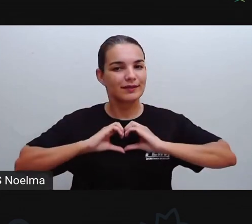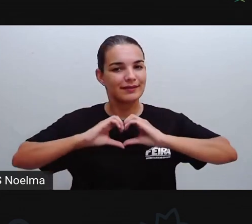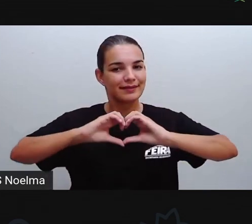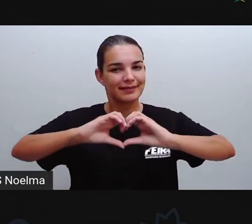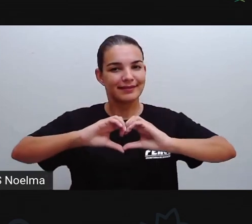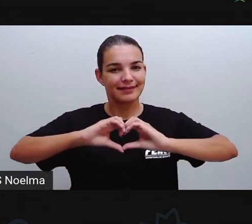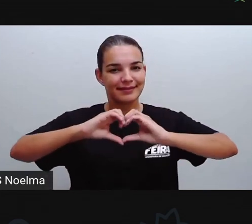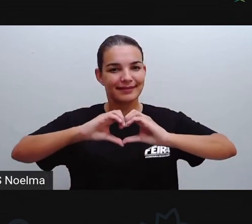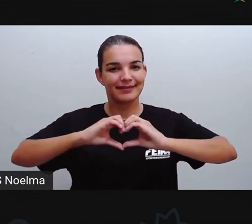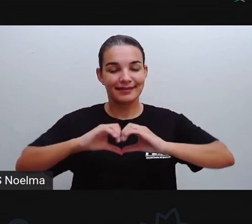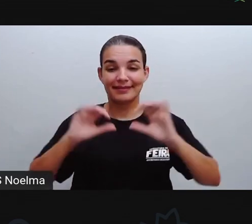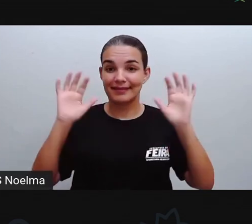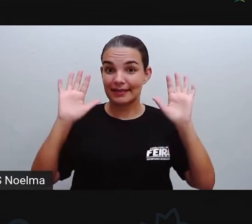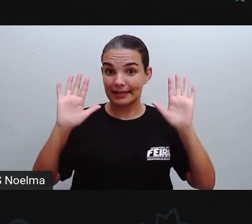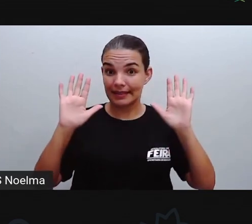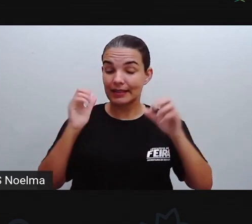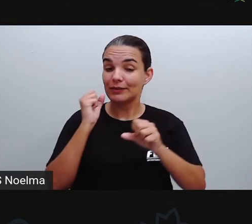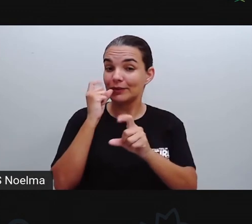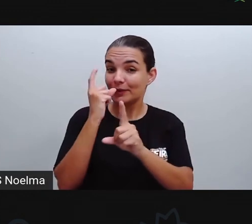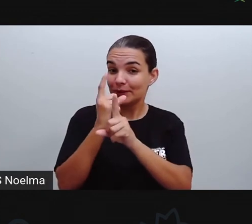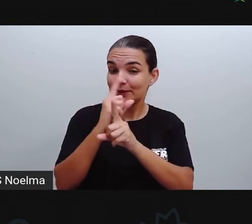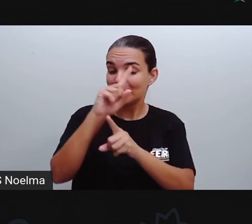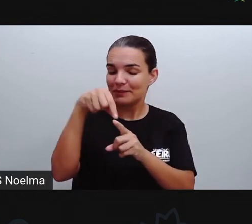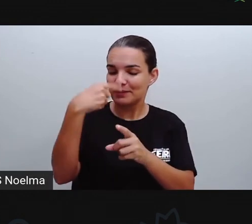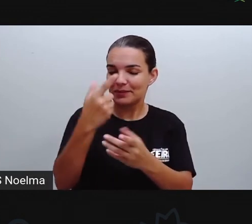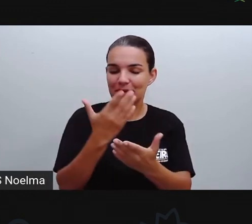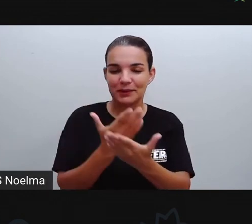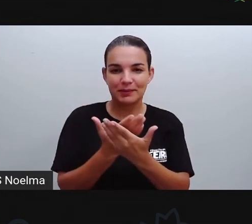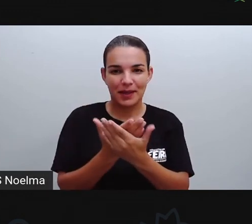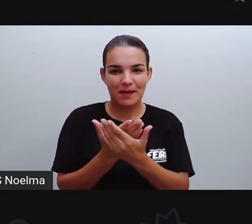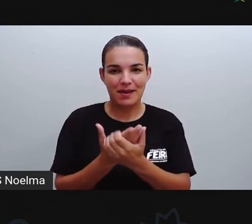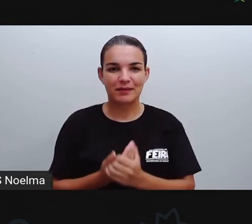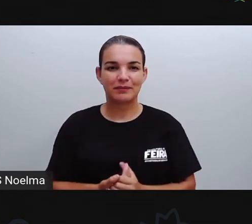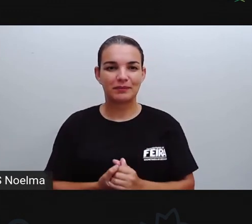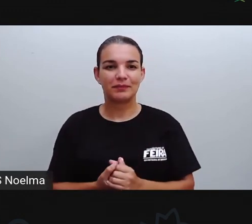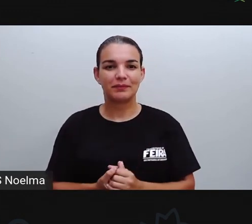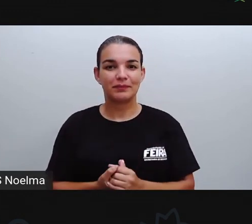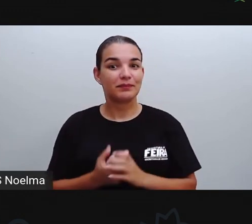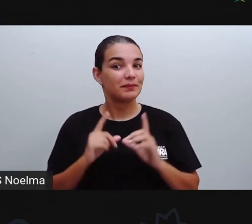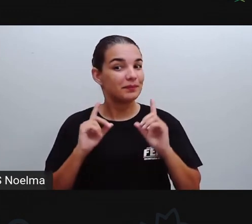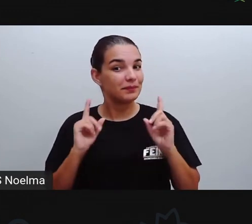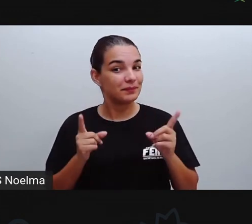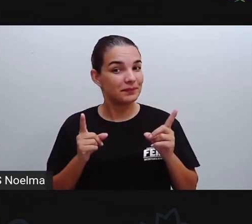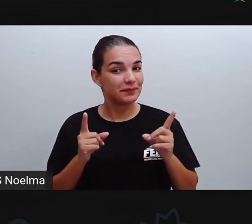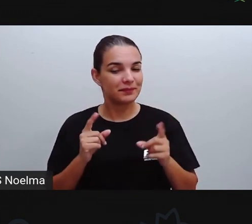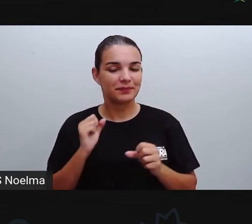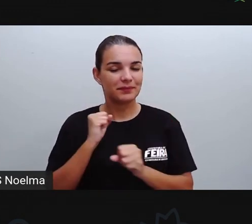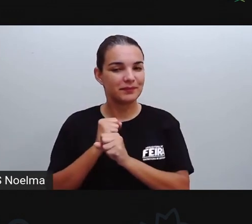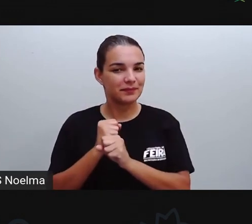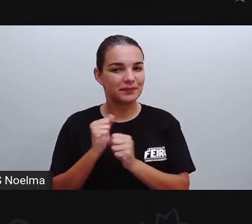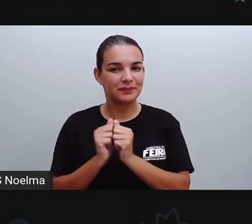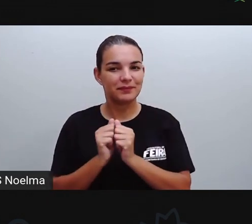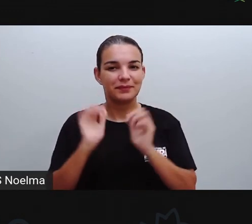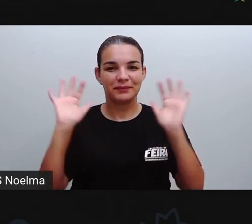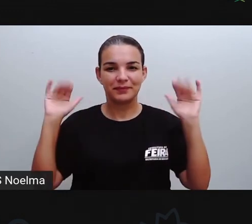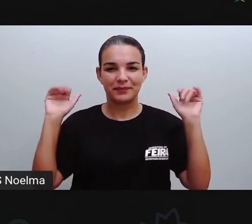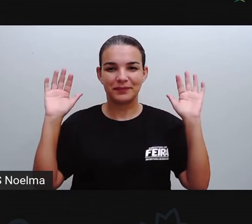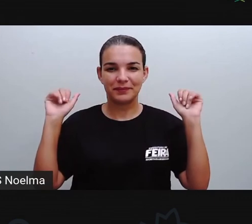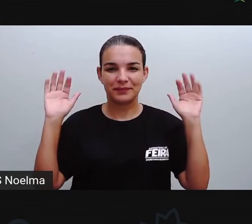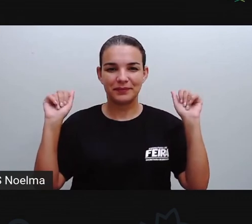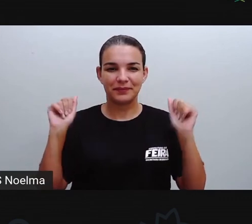cada um de vocês. E a gente se encontra na nossa próxima aula. Encontro marcado, viu? Te encontro lá. Tchau, tchau.